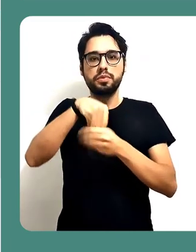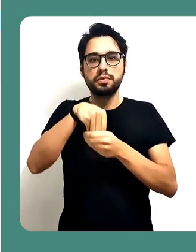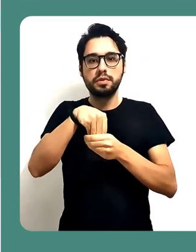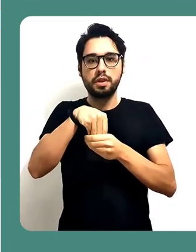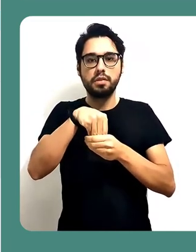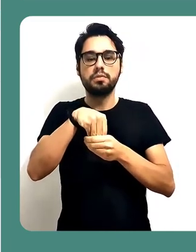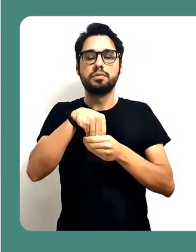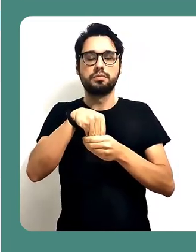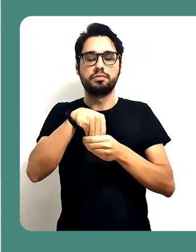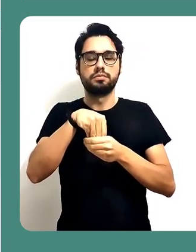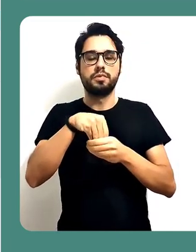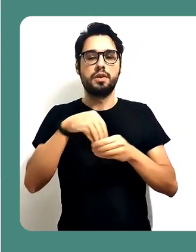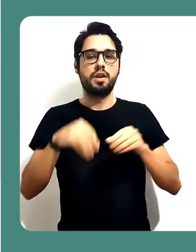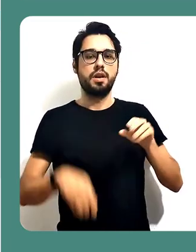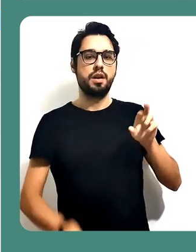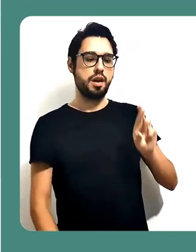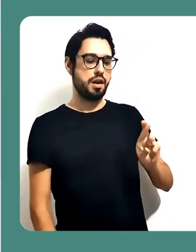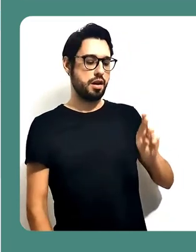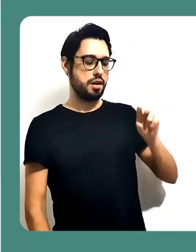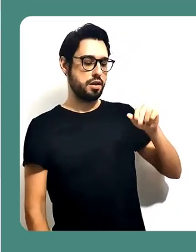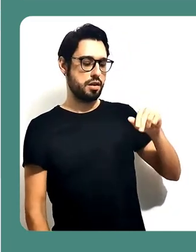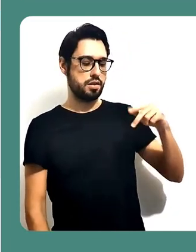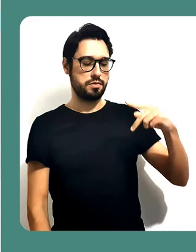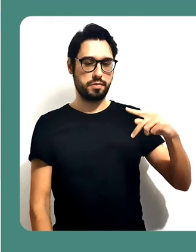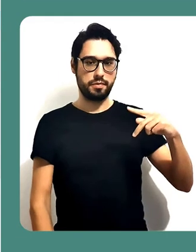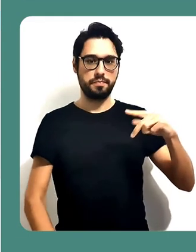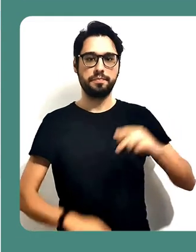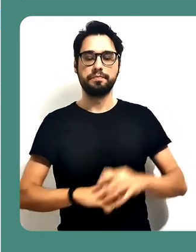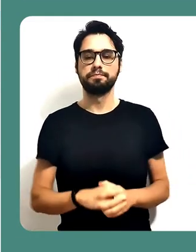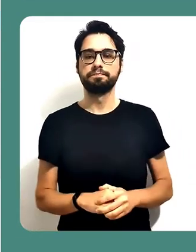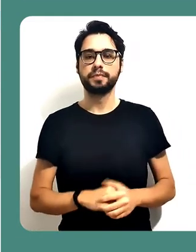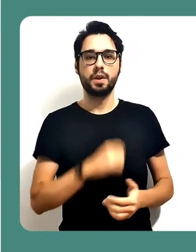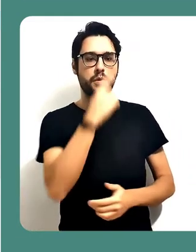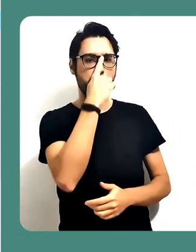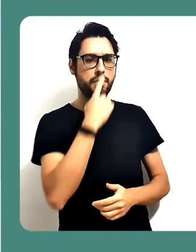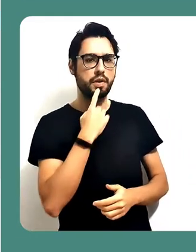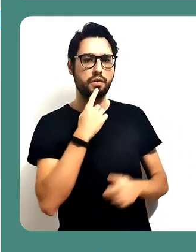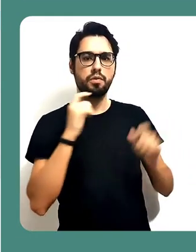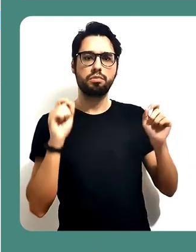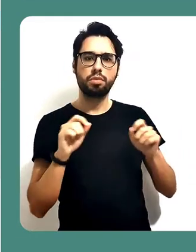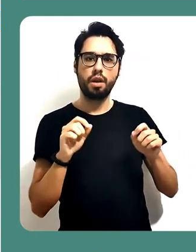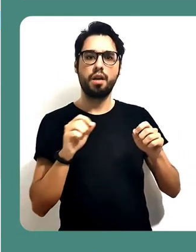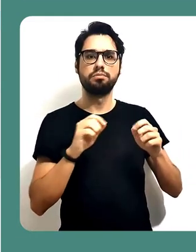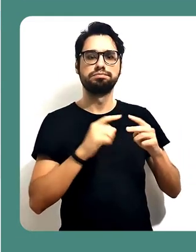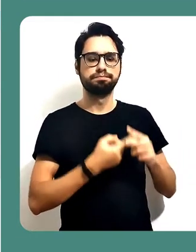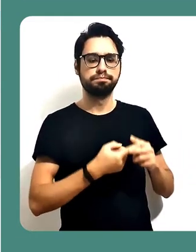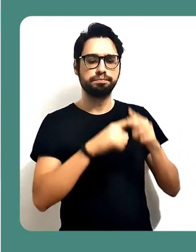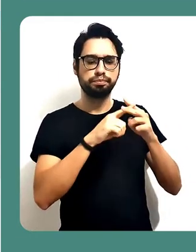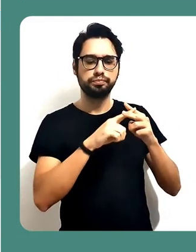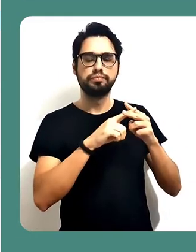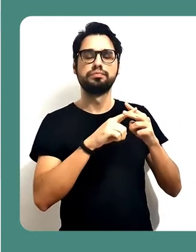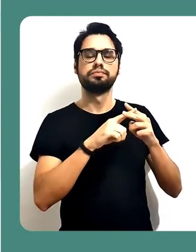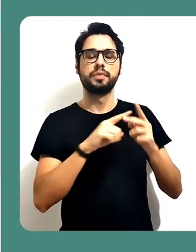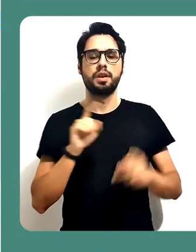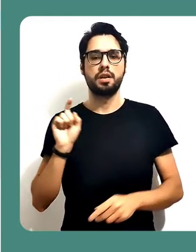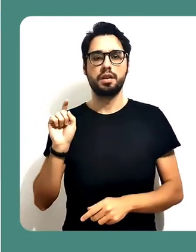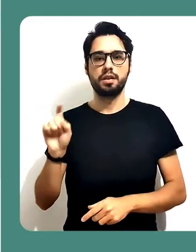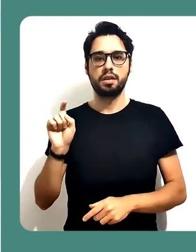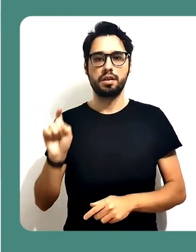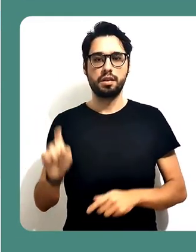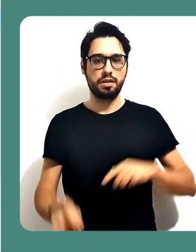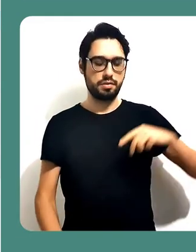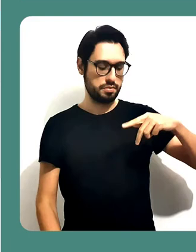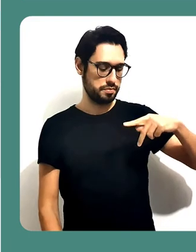serviço da webconferência da RNP. Esse perfil, você pode editá-lo aqui, clicando em